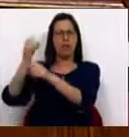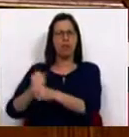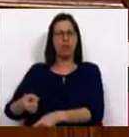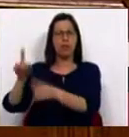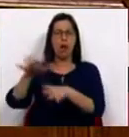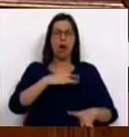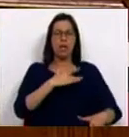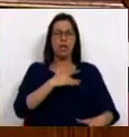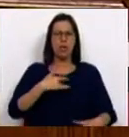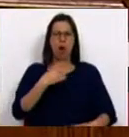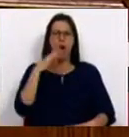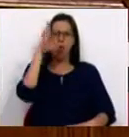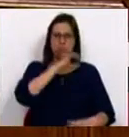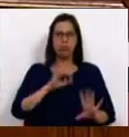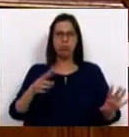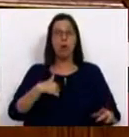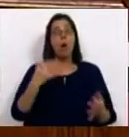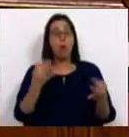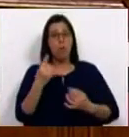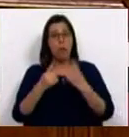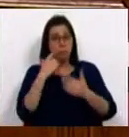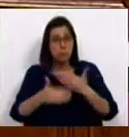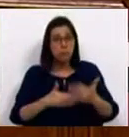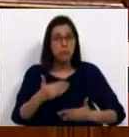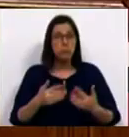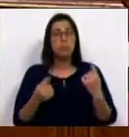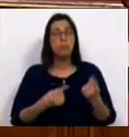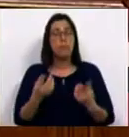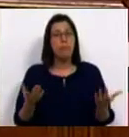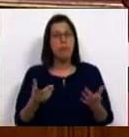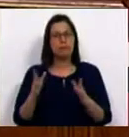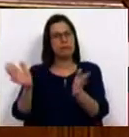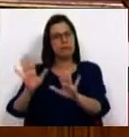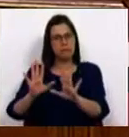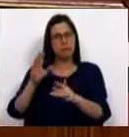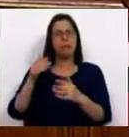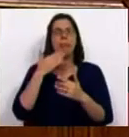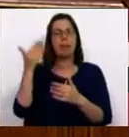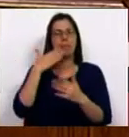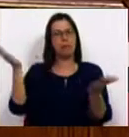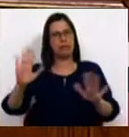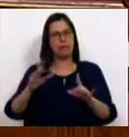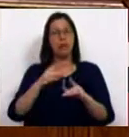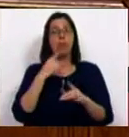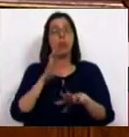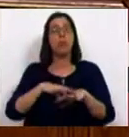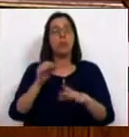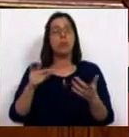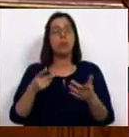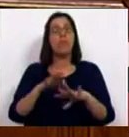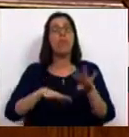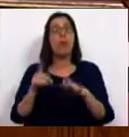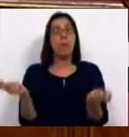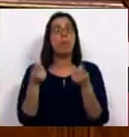na área da saúde. E eu perguntava se houve, entretanto, algum avanço para contrariar esta tendência muito cultivada, muito